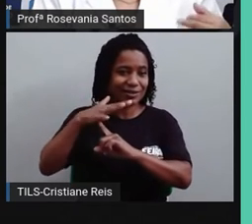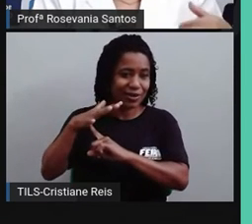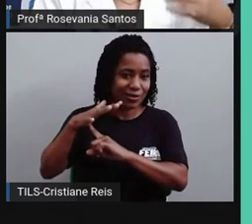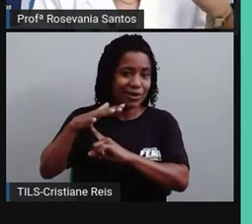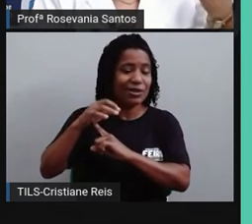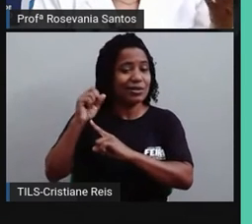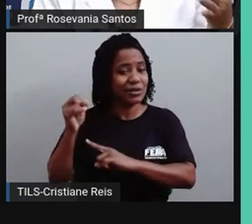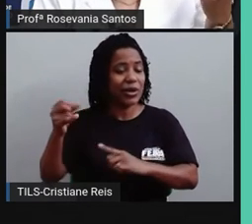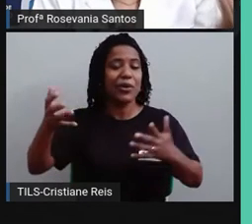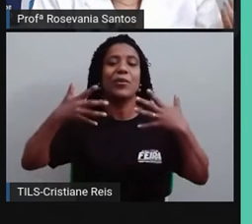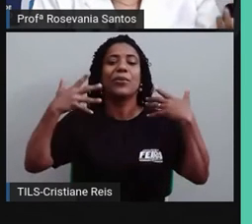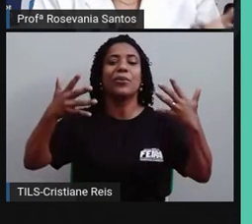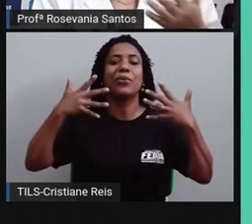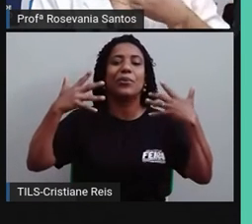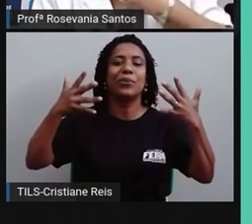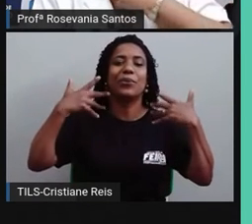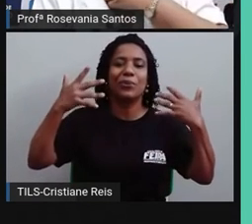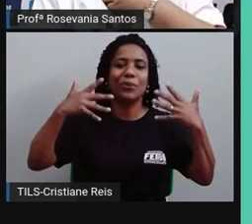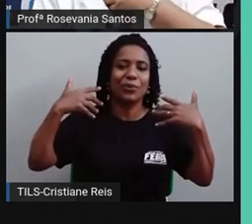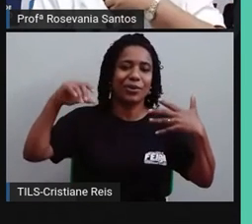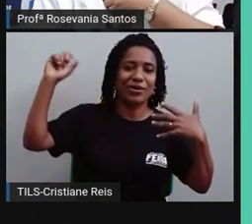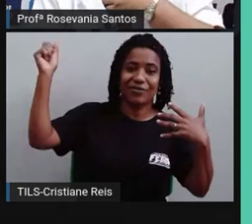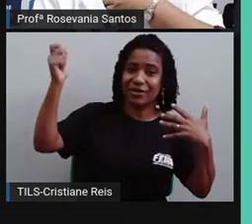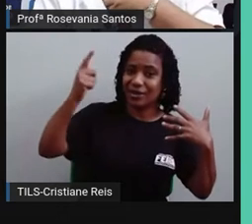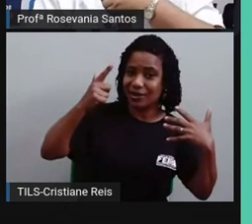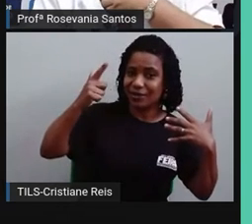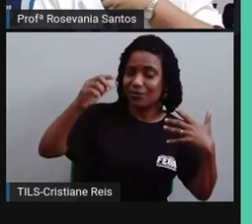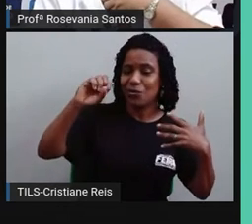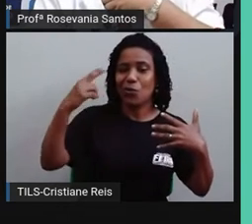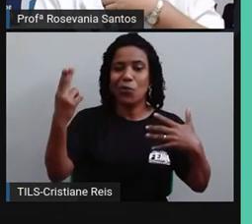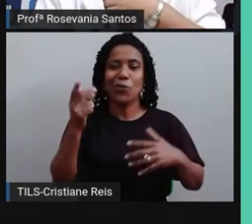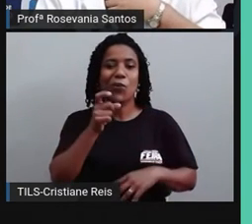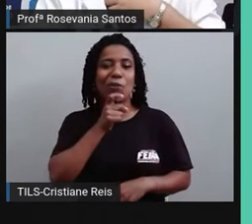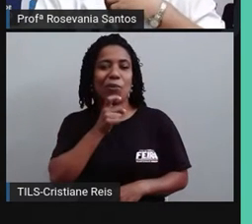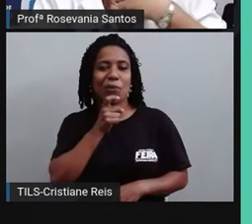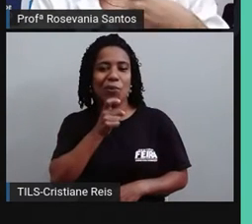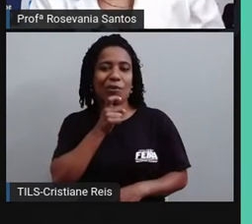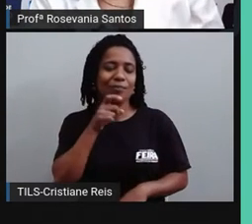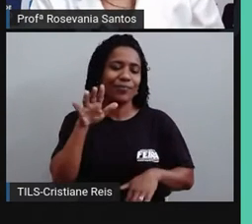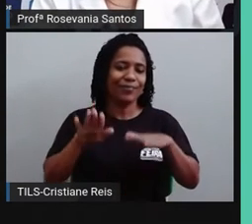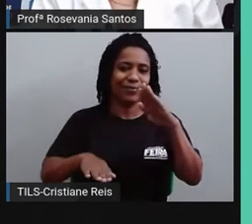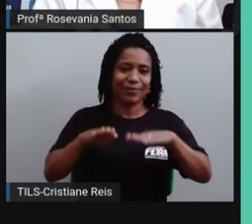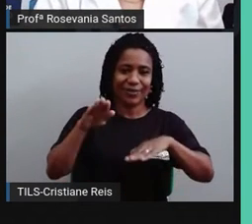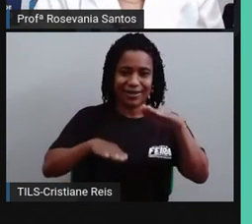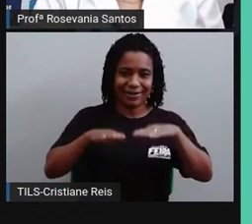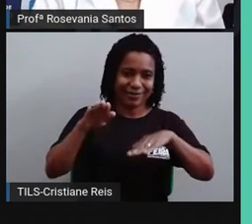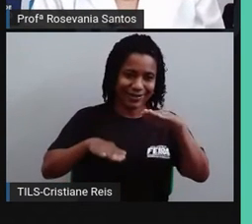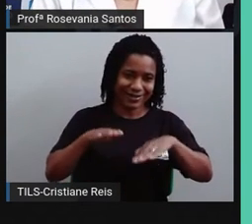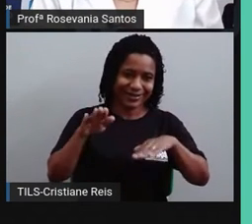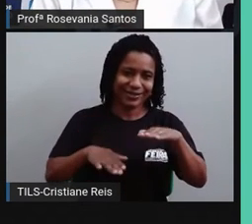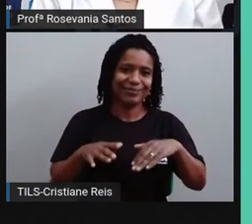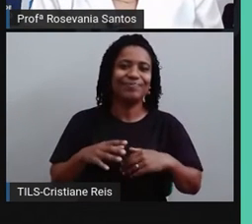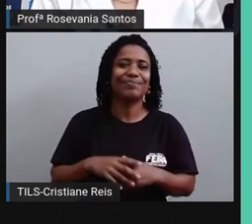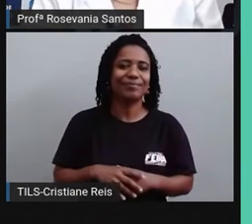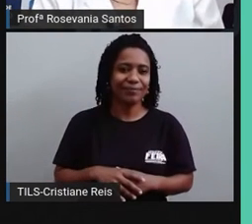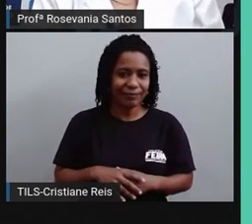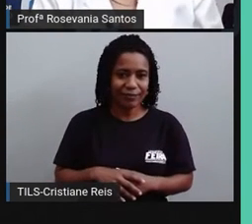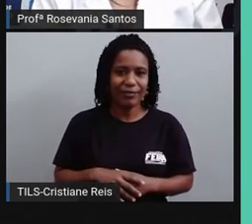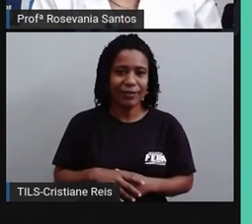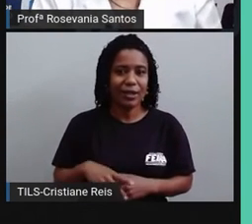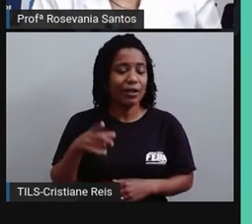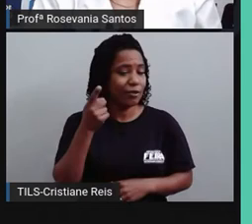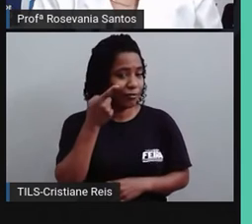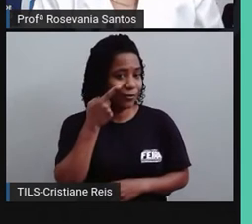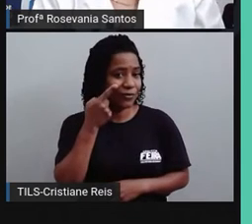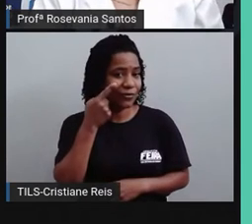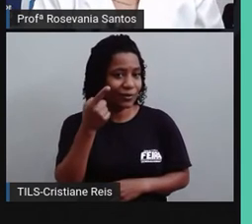o sol ainda fica até mais tarde. No caso, a gente ainda vai perceber o sol da meia-noite, né? É muito legal também